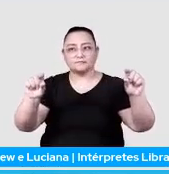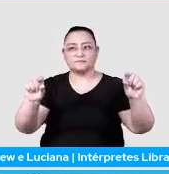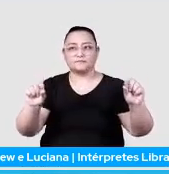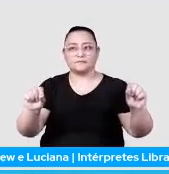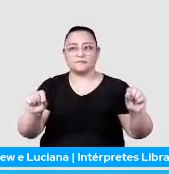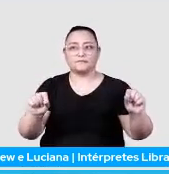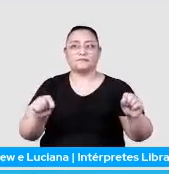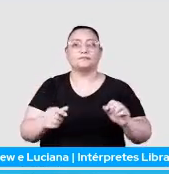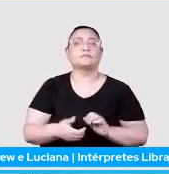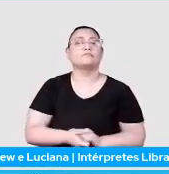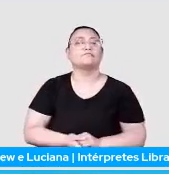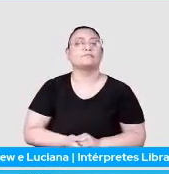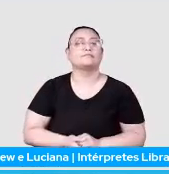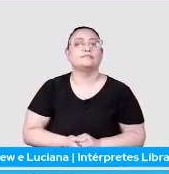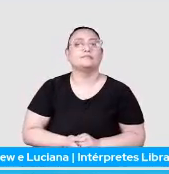.spidermoon.